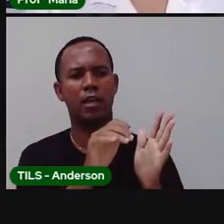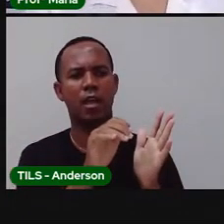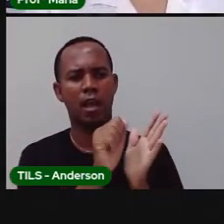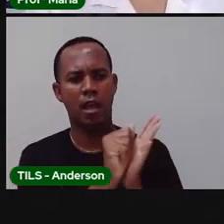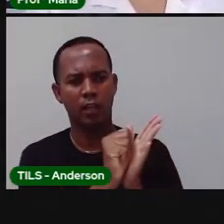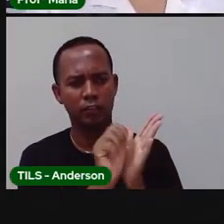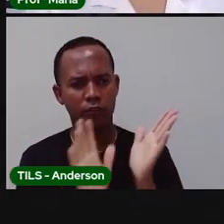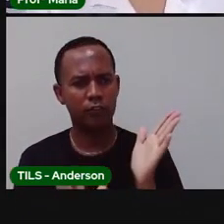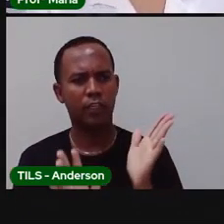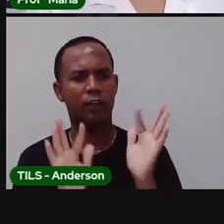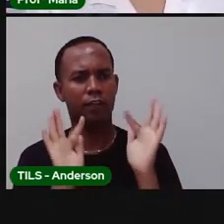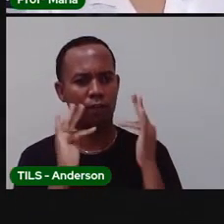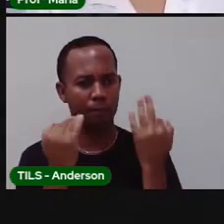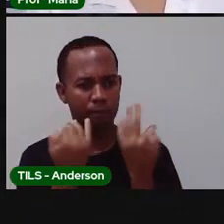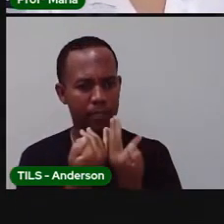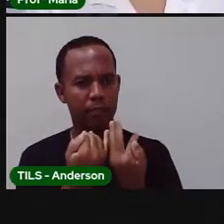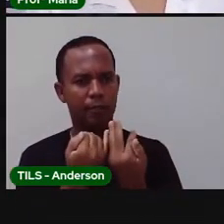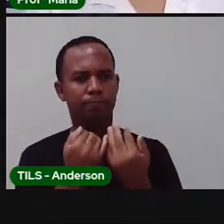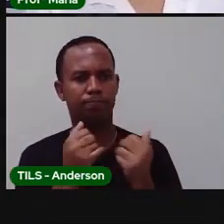familiar.